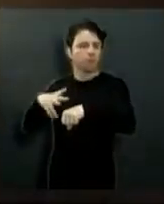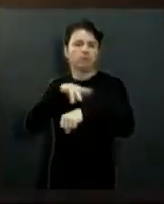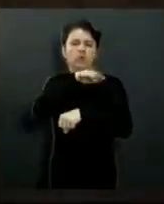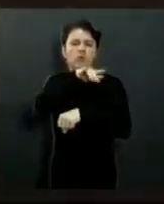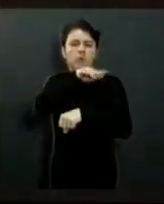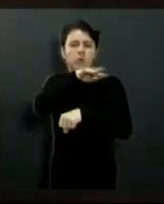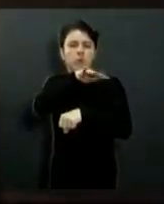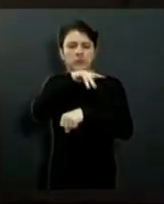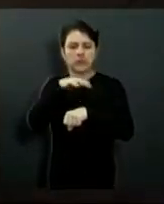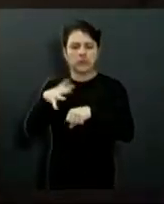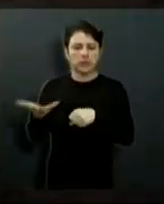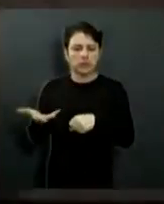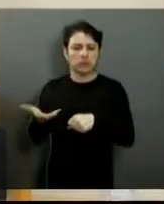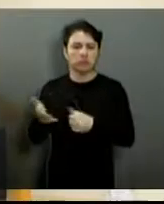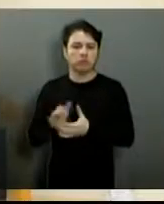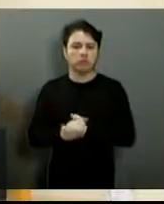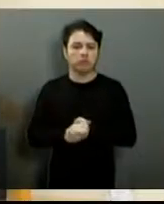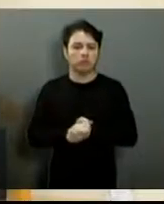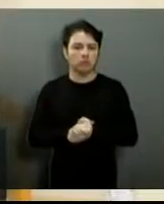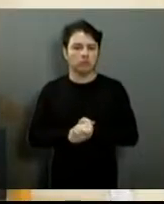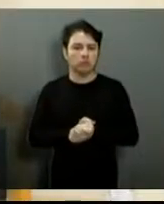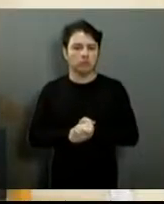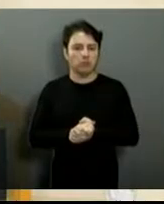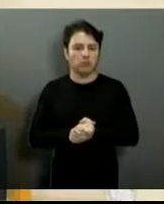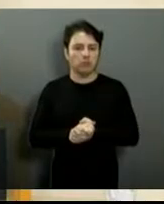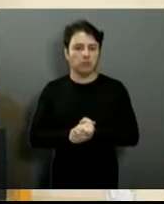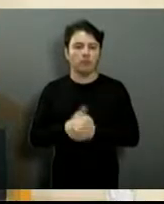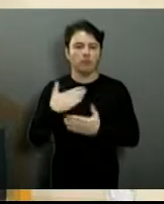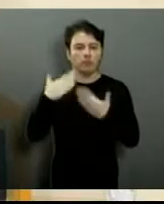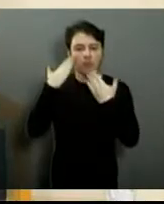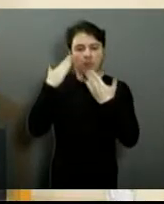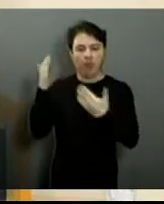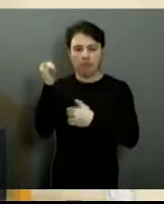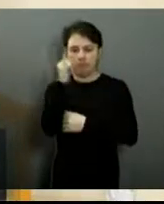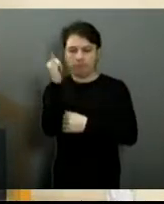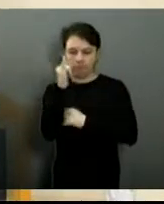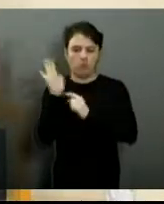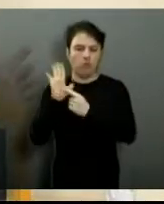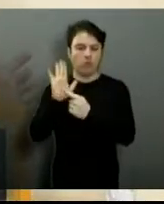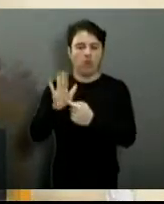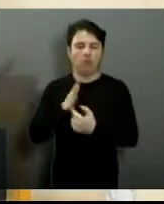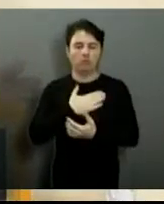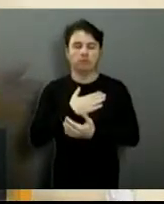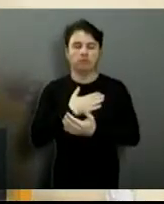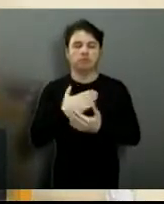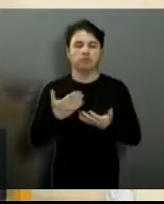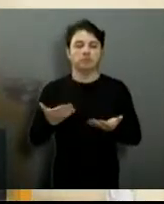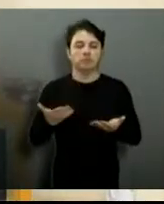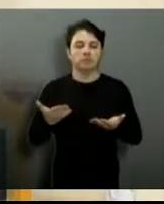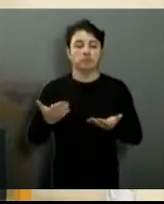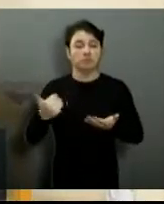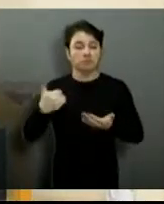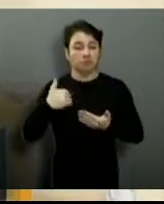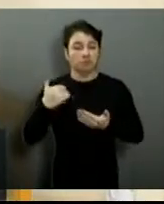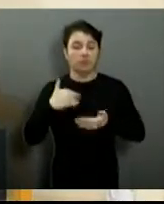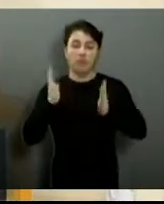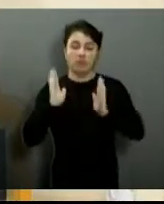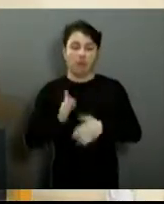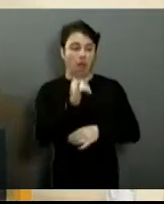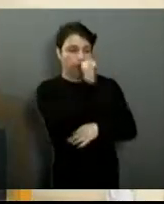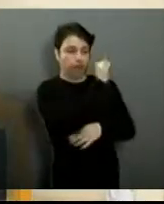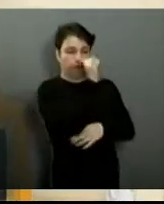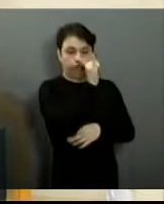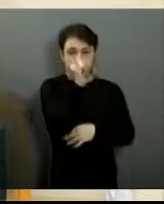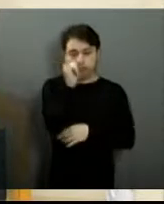vídeo. Obrigada. Pode tirar o vídeo e voltar para as imagens. Obrigada, pessoal da comunicação. Então, eu fiz um vídeo, fiz a indicação no dia